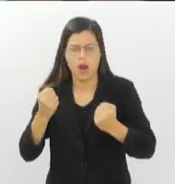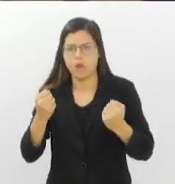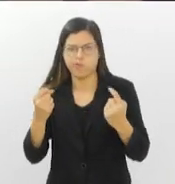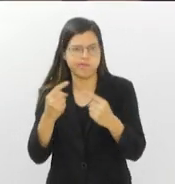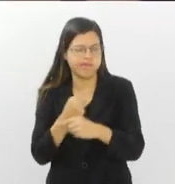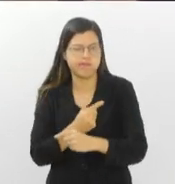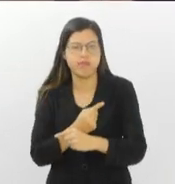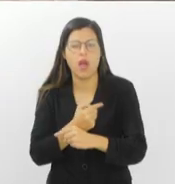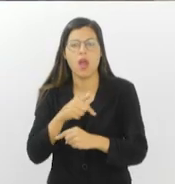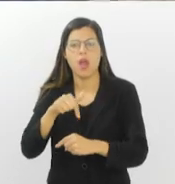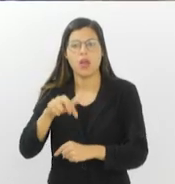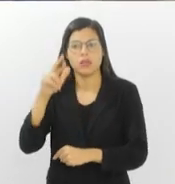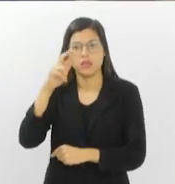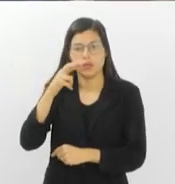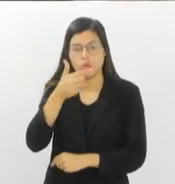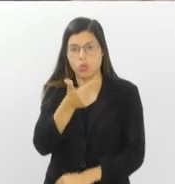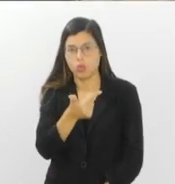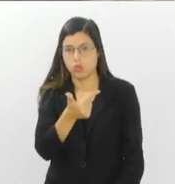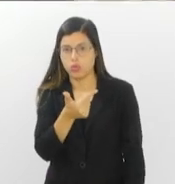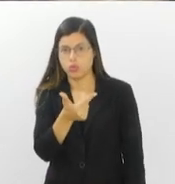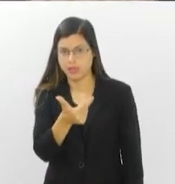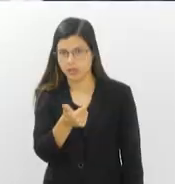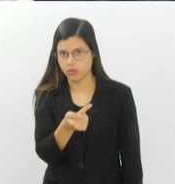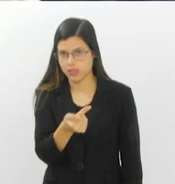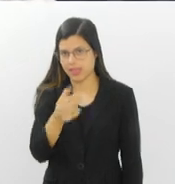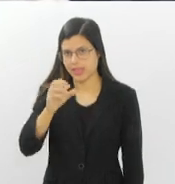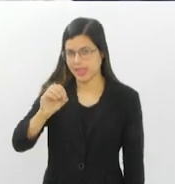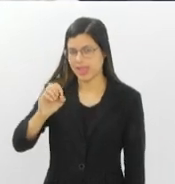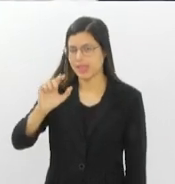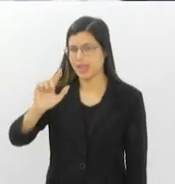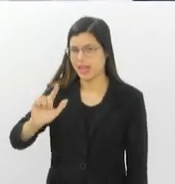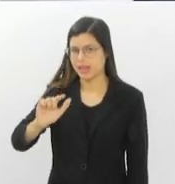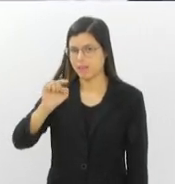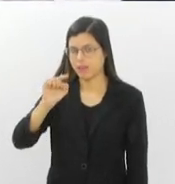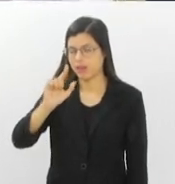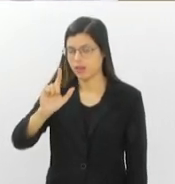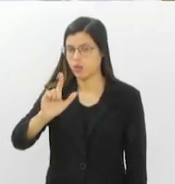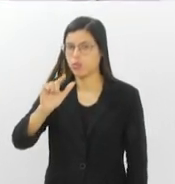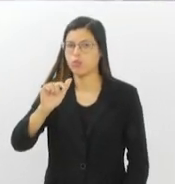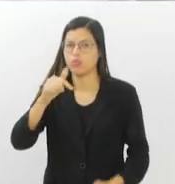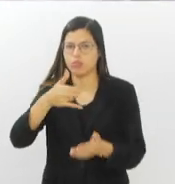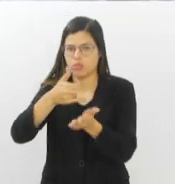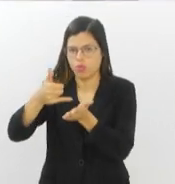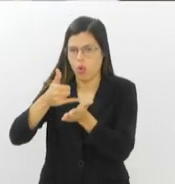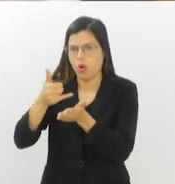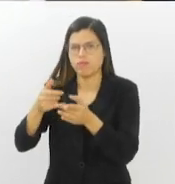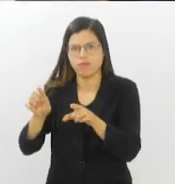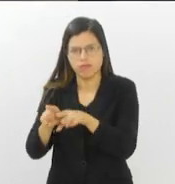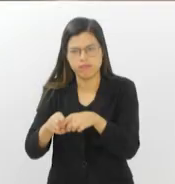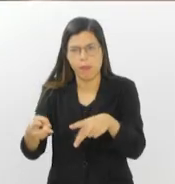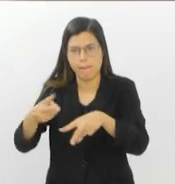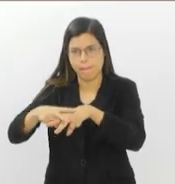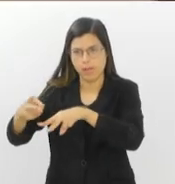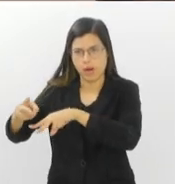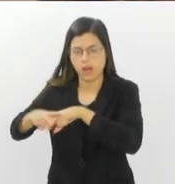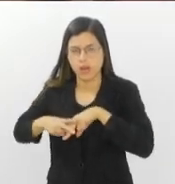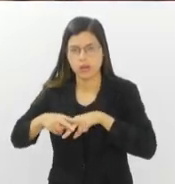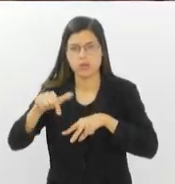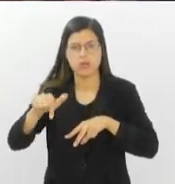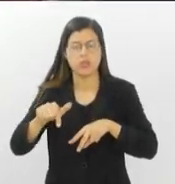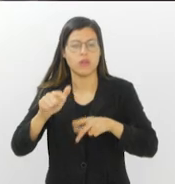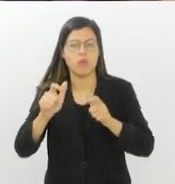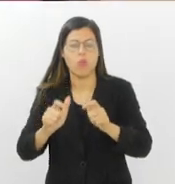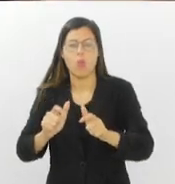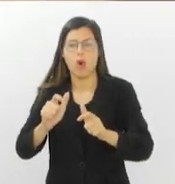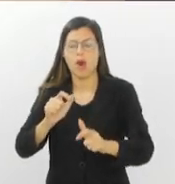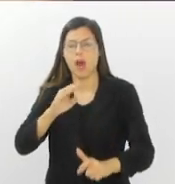operação, 270 litros de óleo foram apreendidos. O material estava em um galpão em bom sucesso.